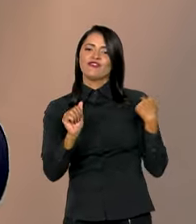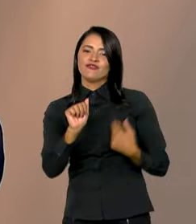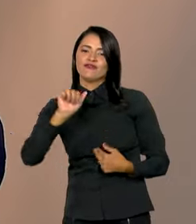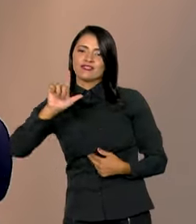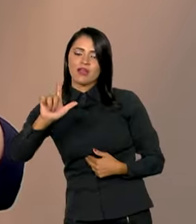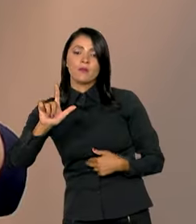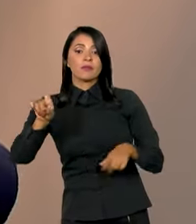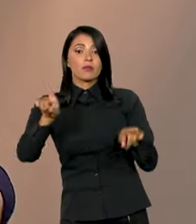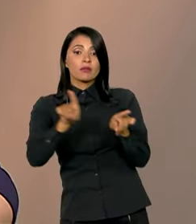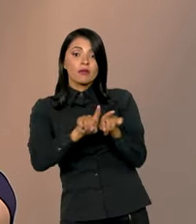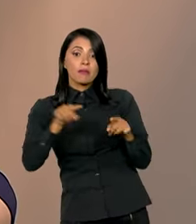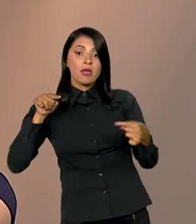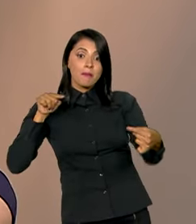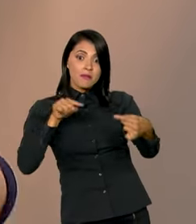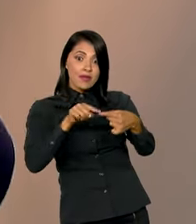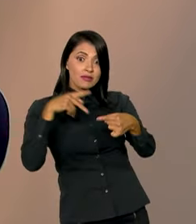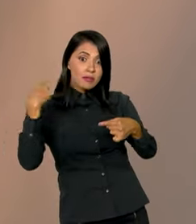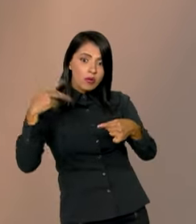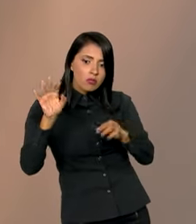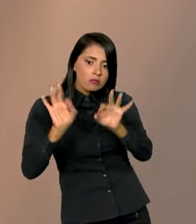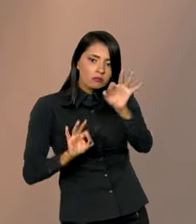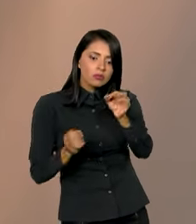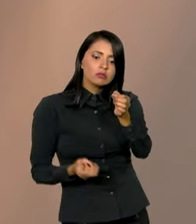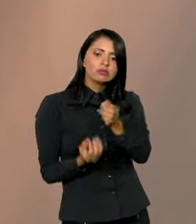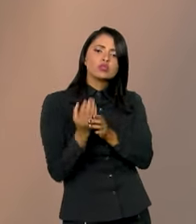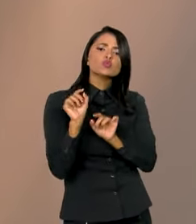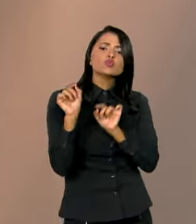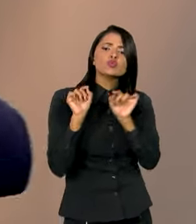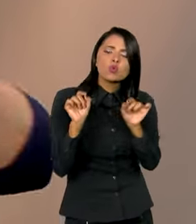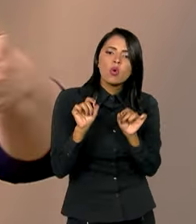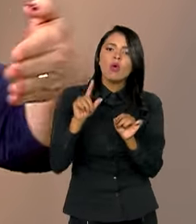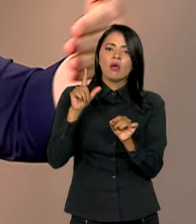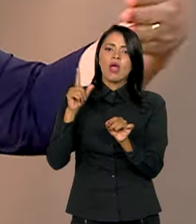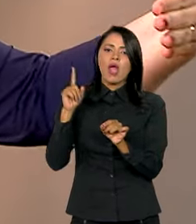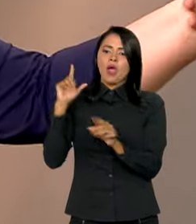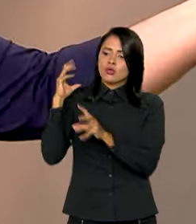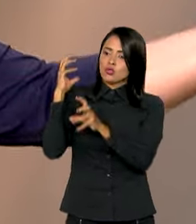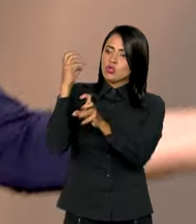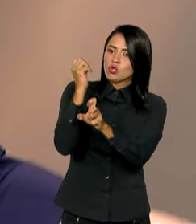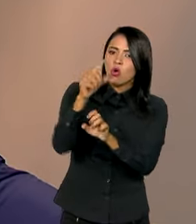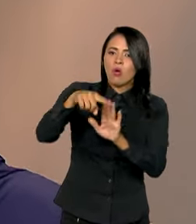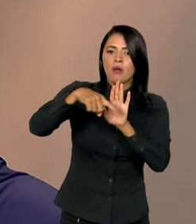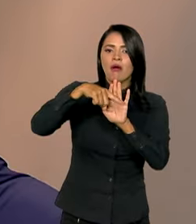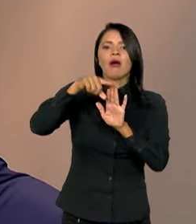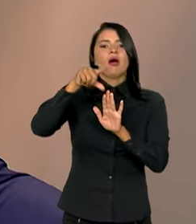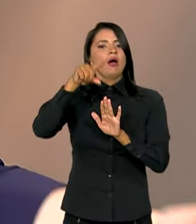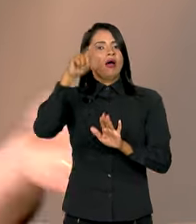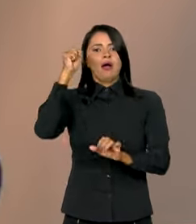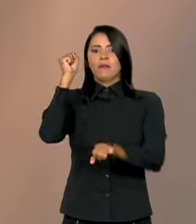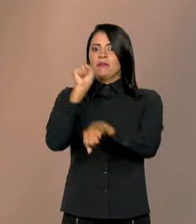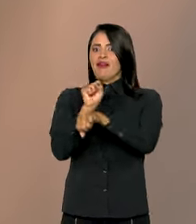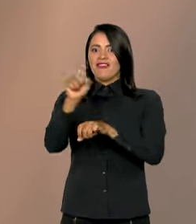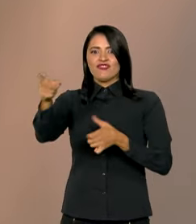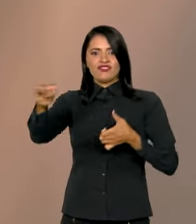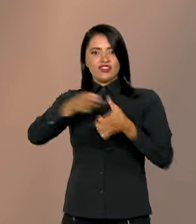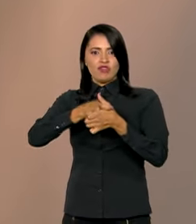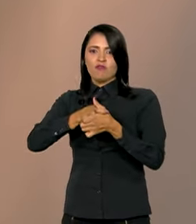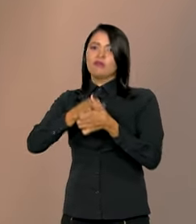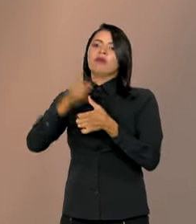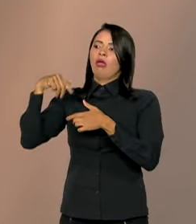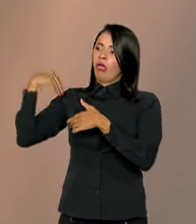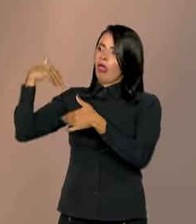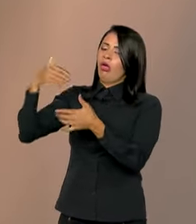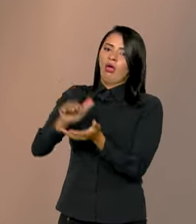meta que a equipe econômica estabeleceu de procurar zerar o déficit. Brasil vem acumulando déficits ao longo dos anos para que a gente